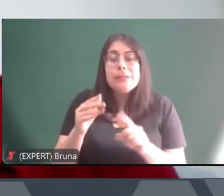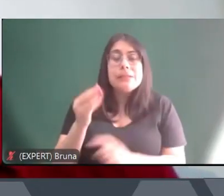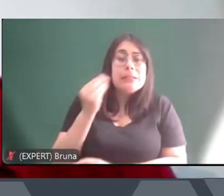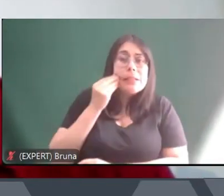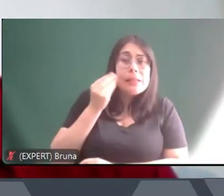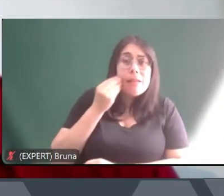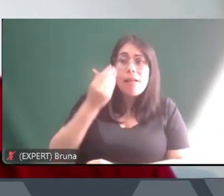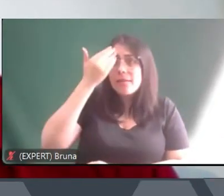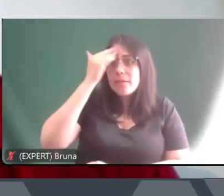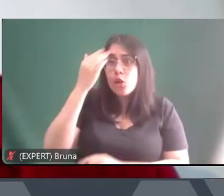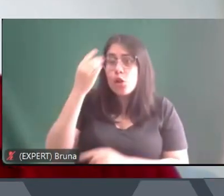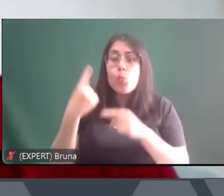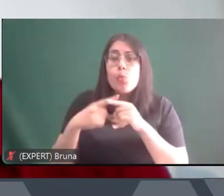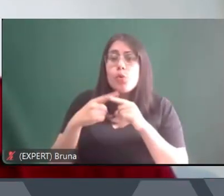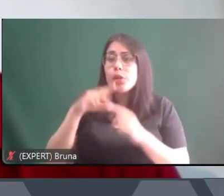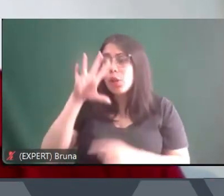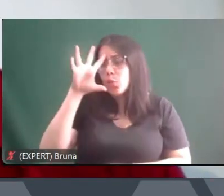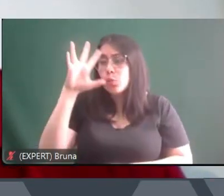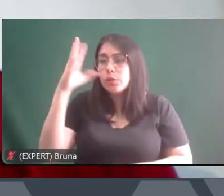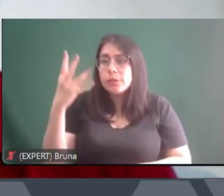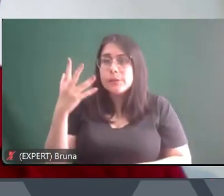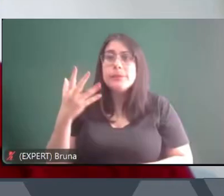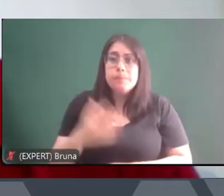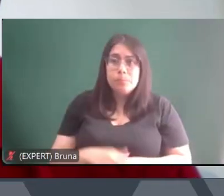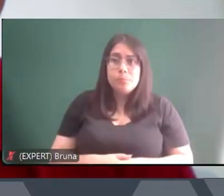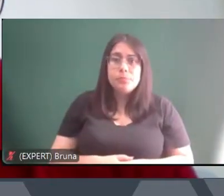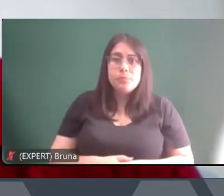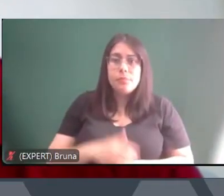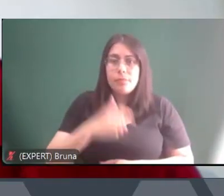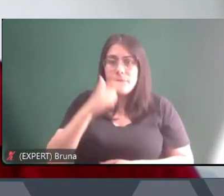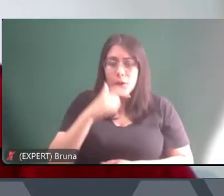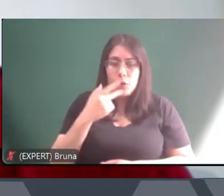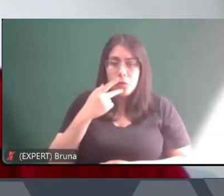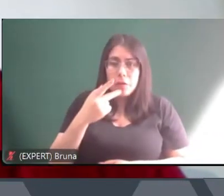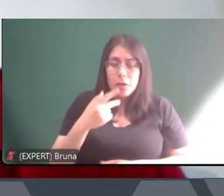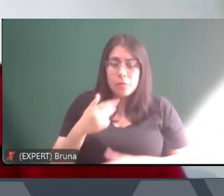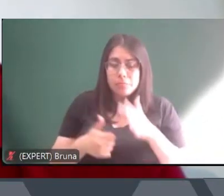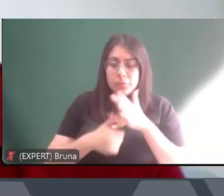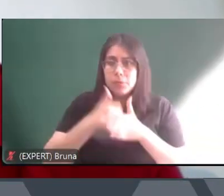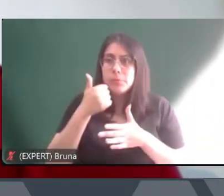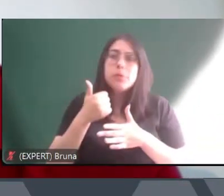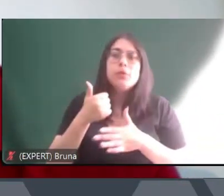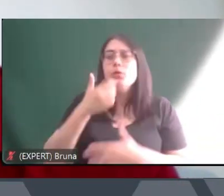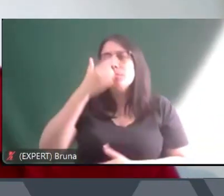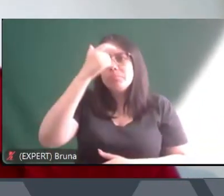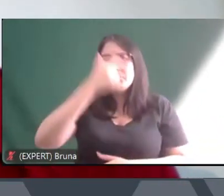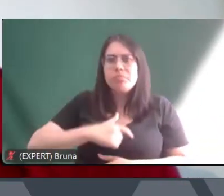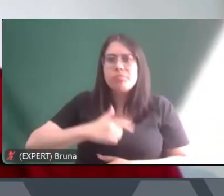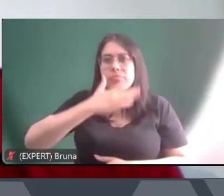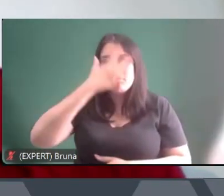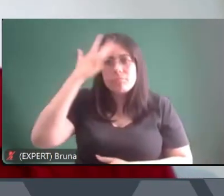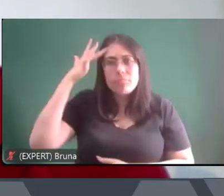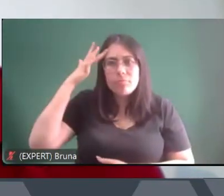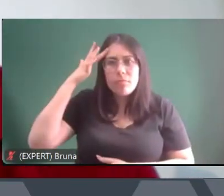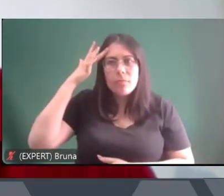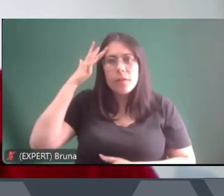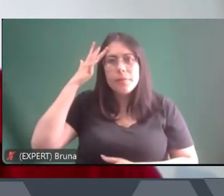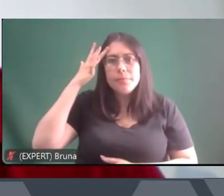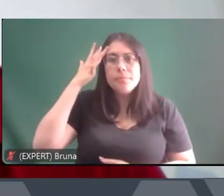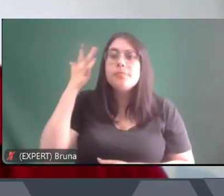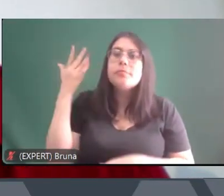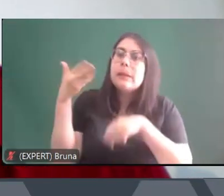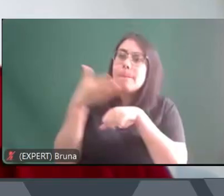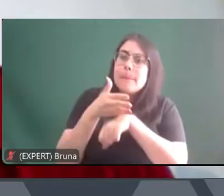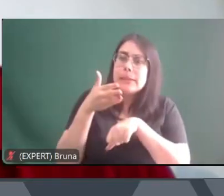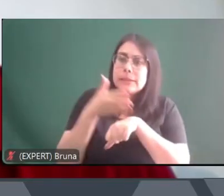acontecendo, né? E eu digo aqui, em primeiro lugar, como alguém que participa